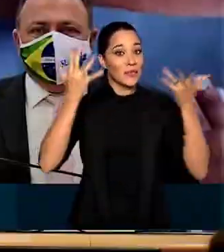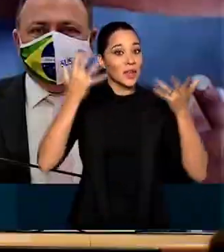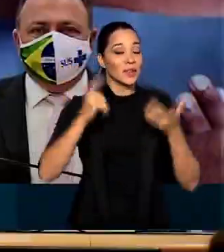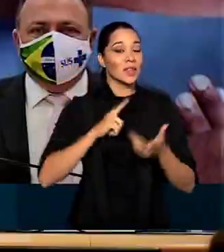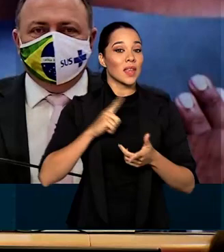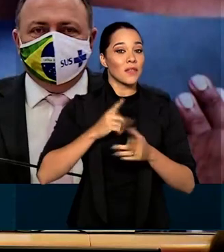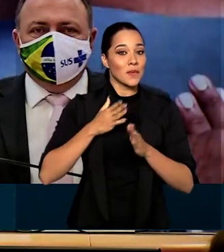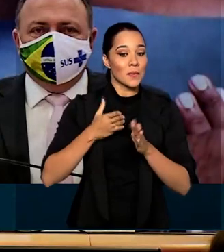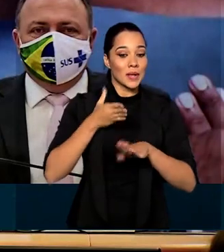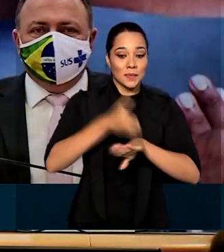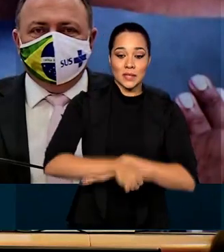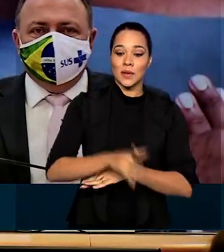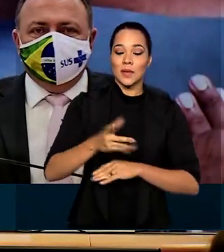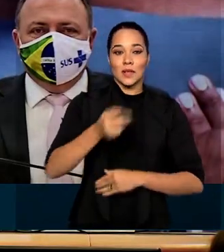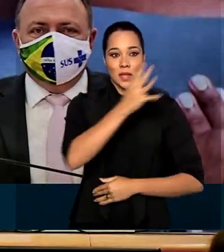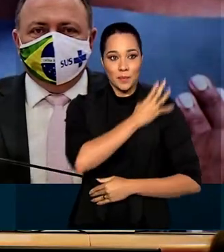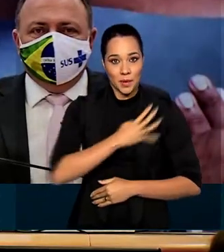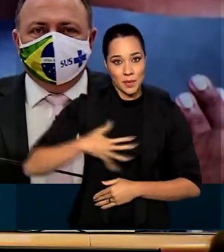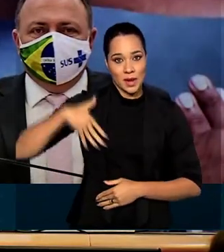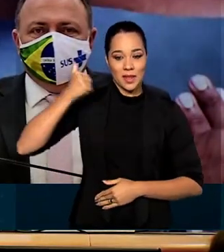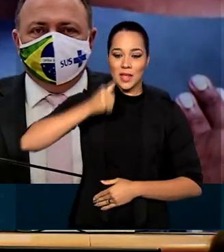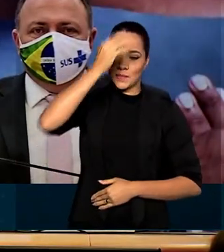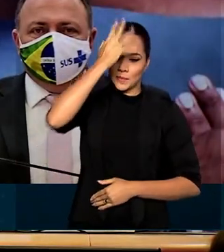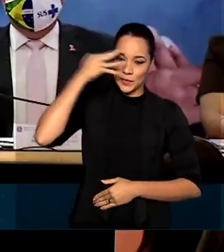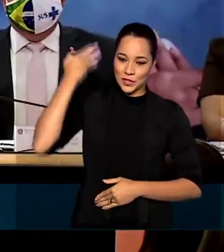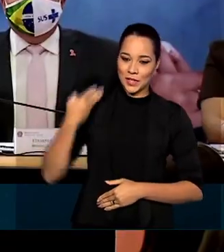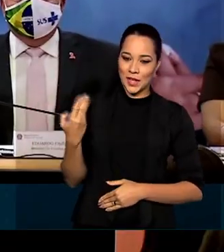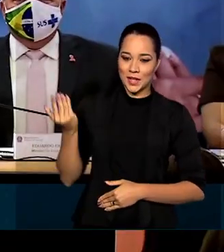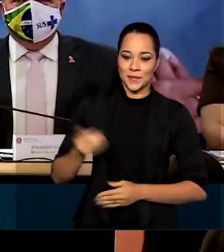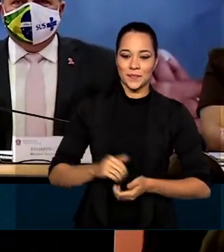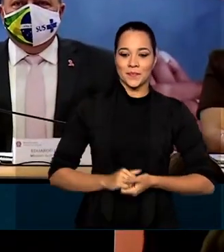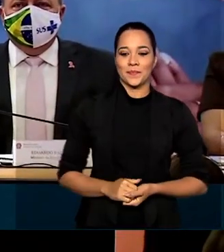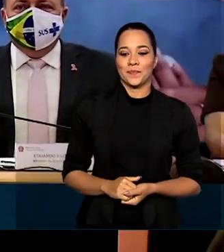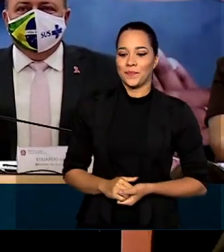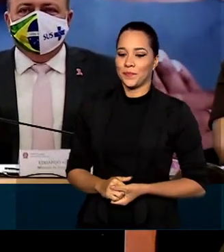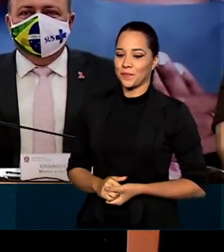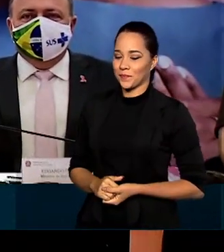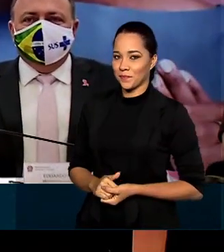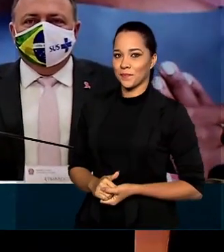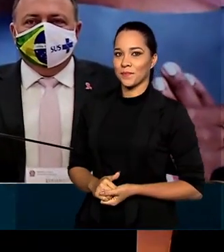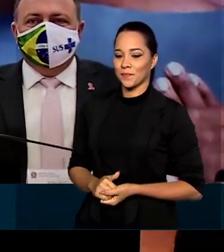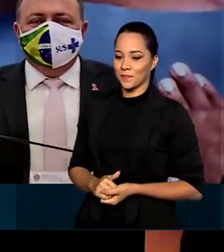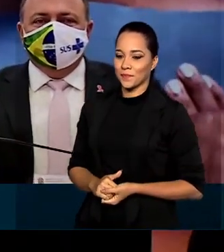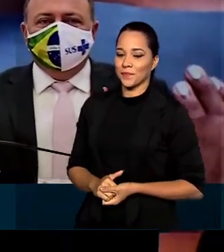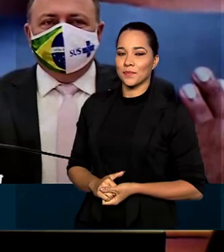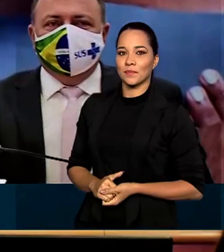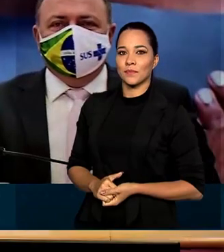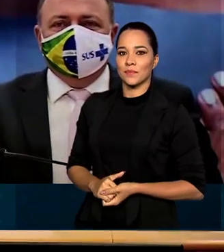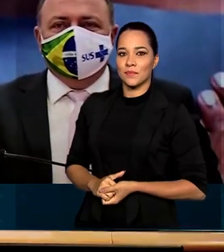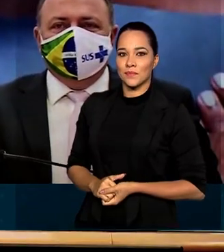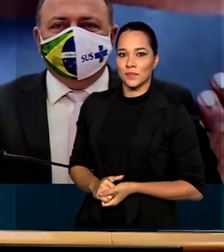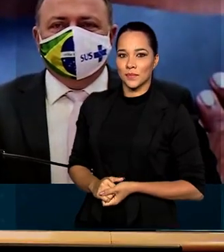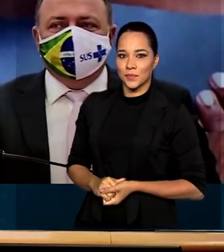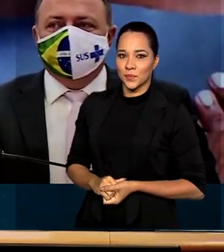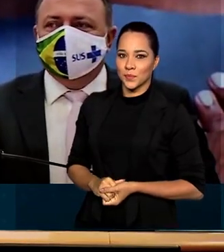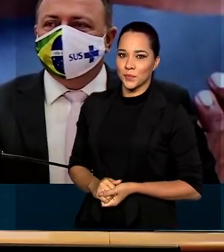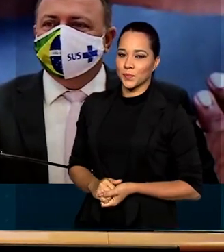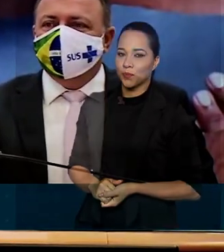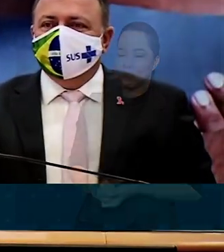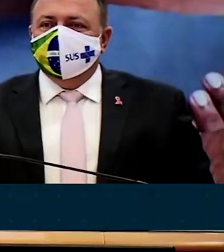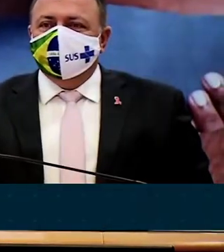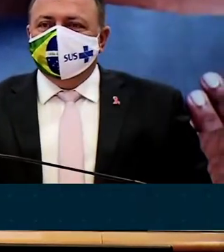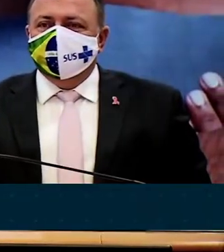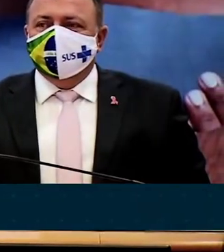participação da primeira-dama, Michele Bolsonaro. Nossas mulheres precisam de informações para que reconheçam